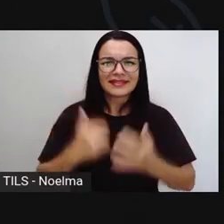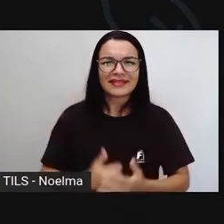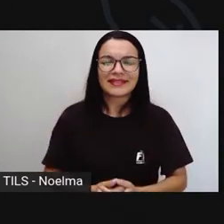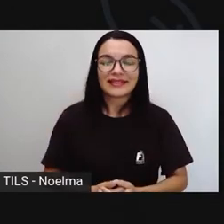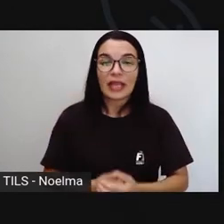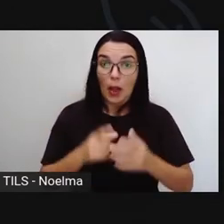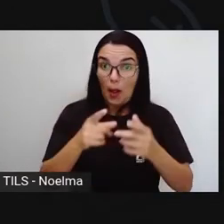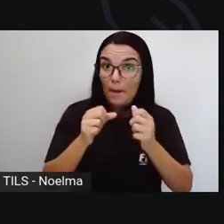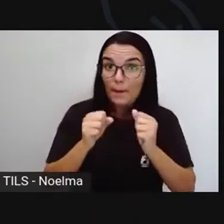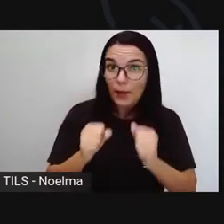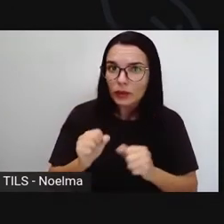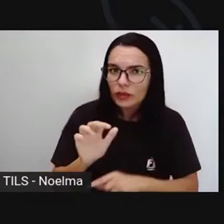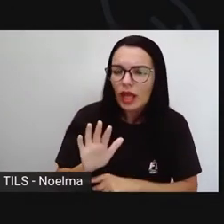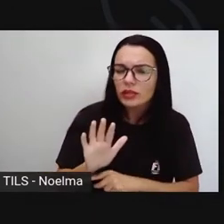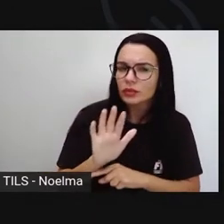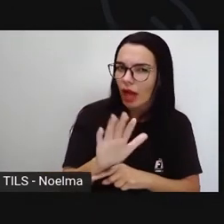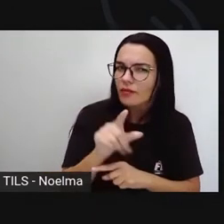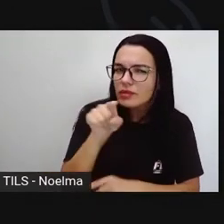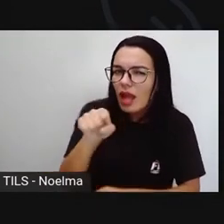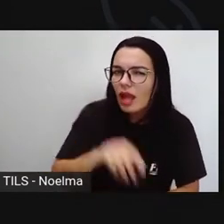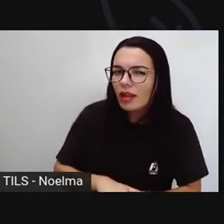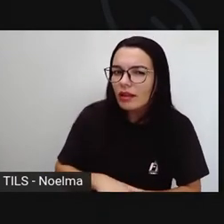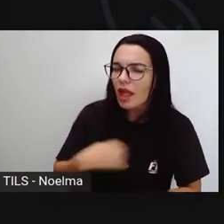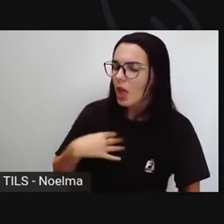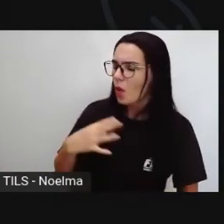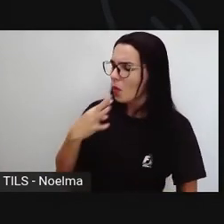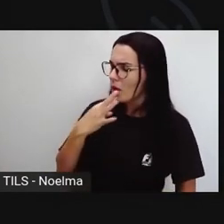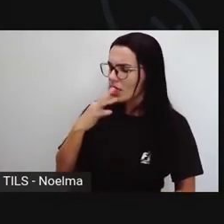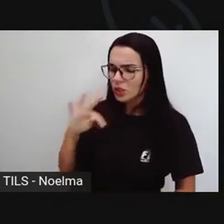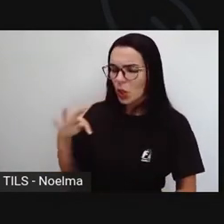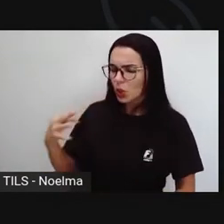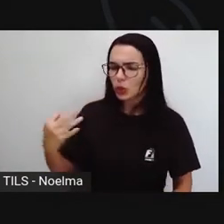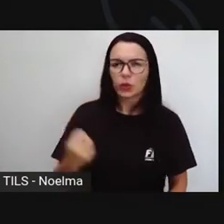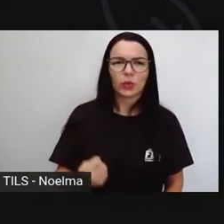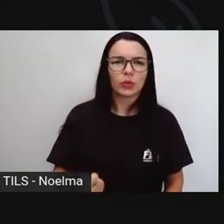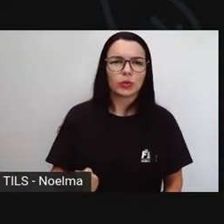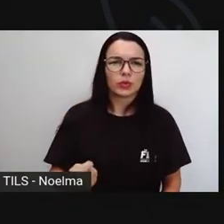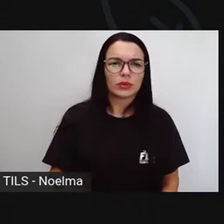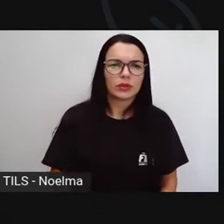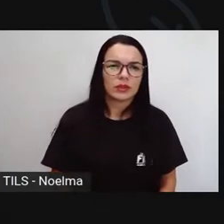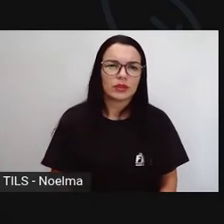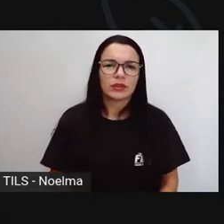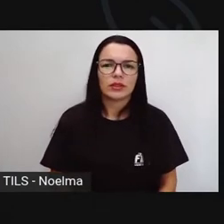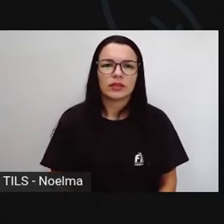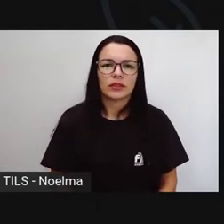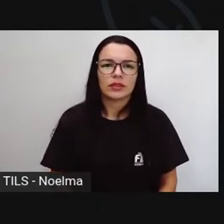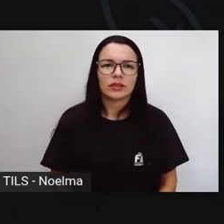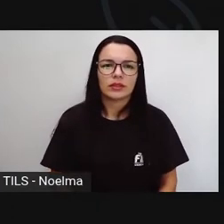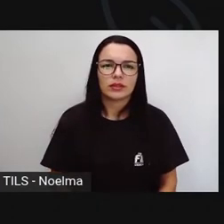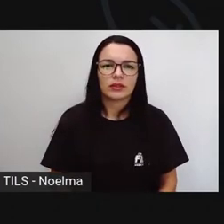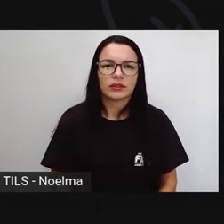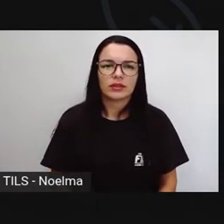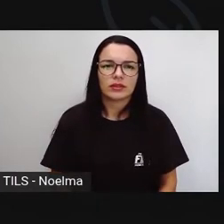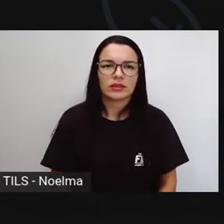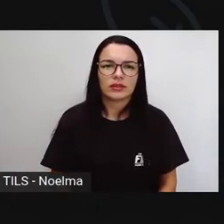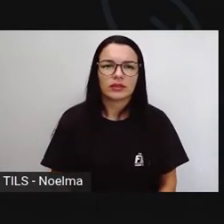Posso te ajudar? Eu conheço tudo por aqui. Ah, Deus.